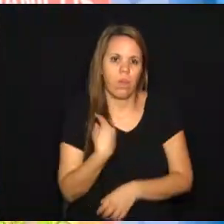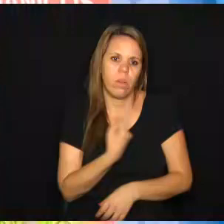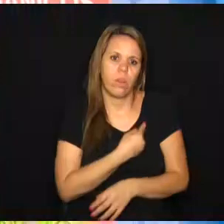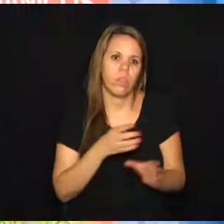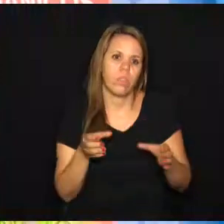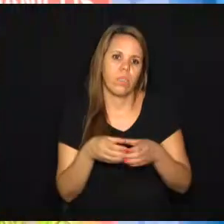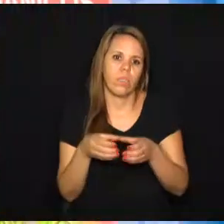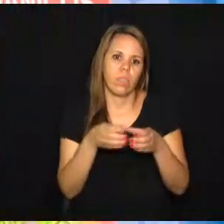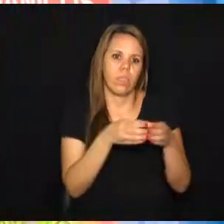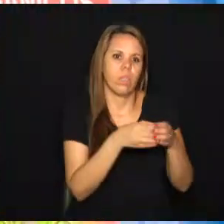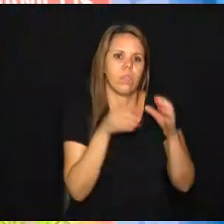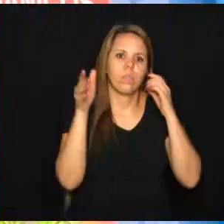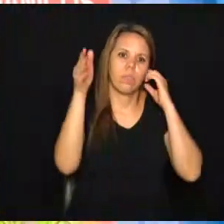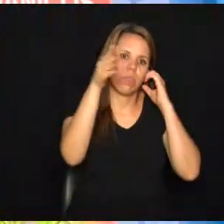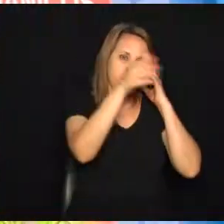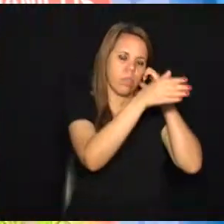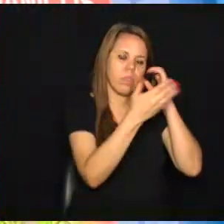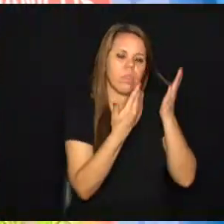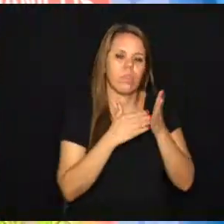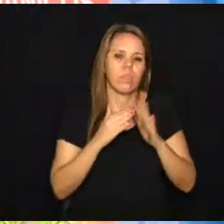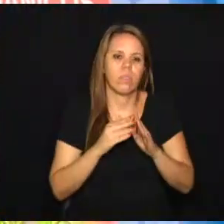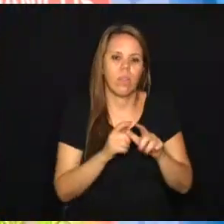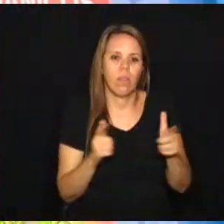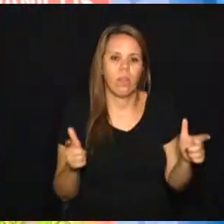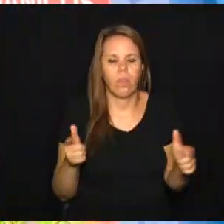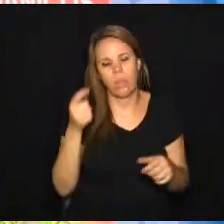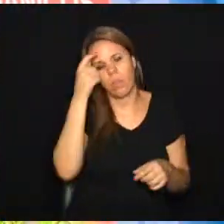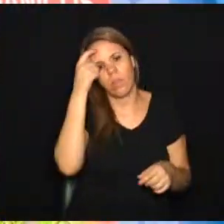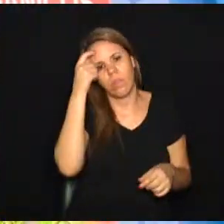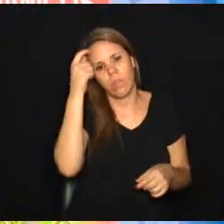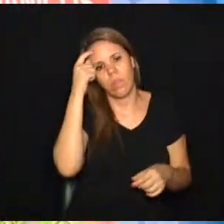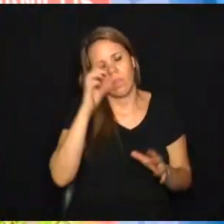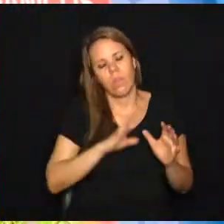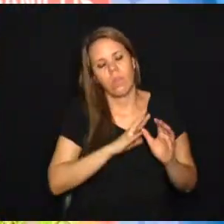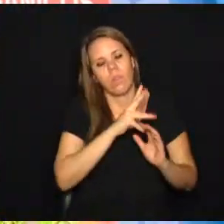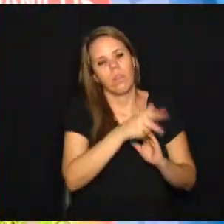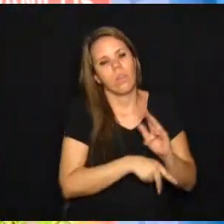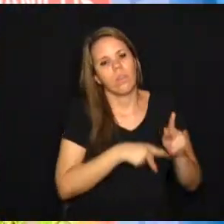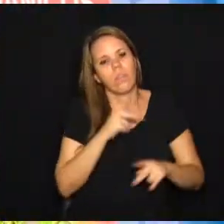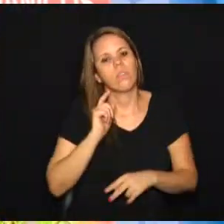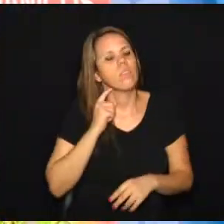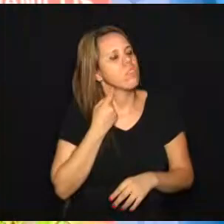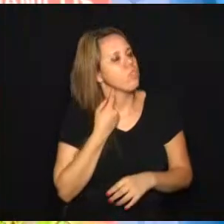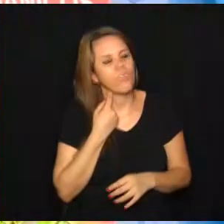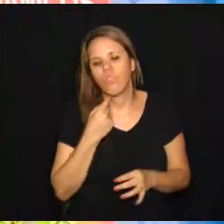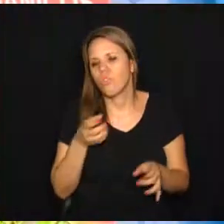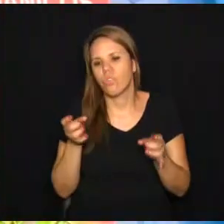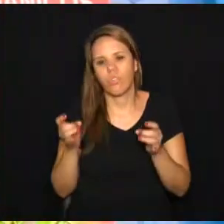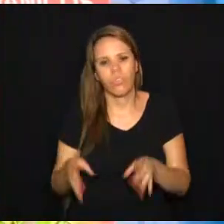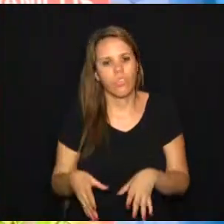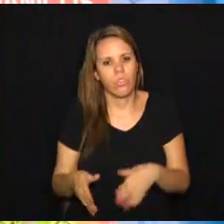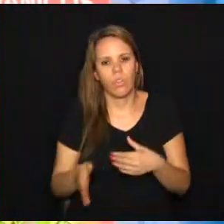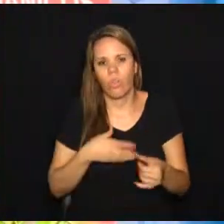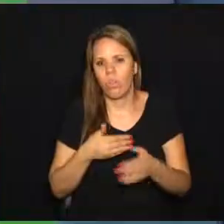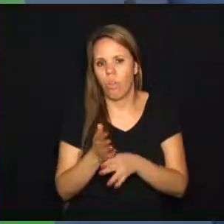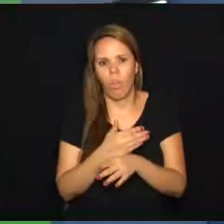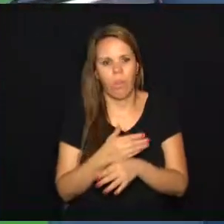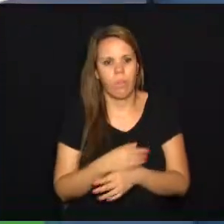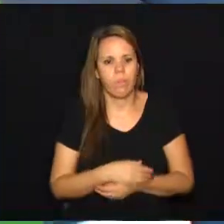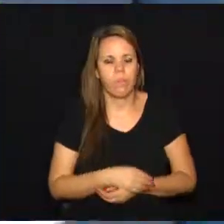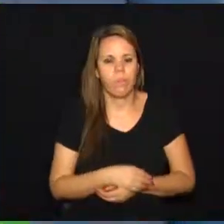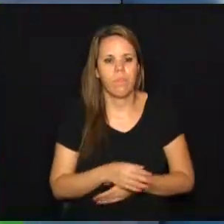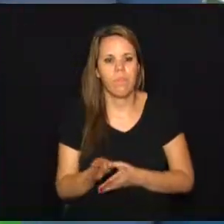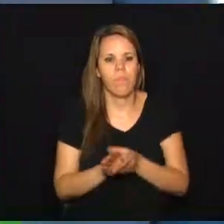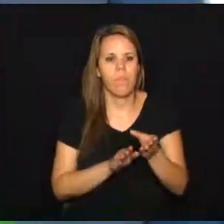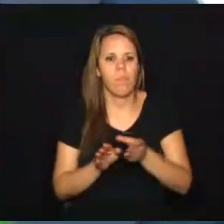estão indo às escolas e buscando uma maior conscientização ambiental para que esse lixo não seja descartado indevidamente. A